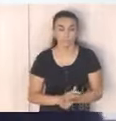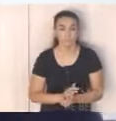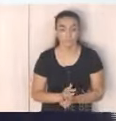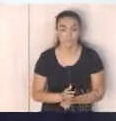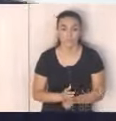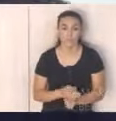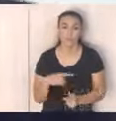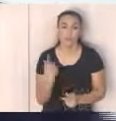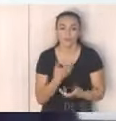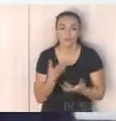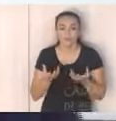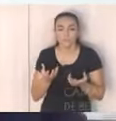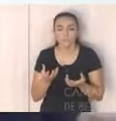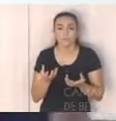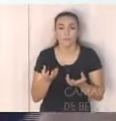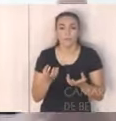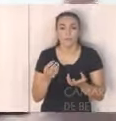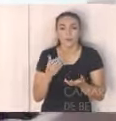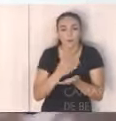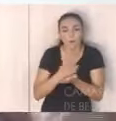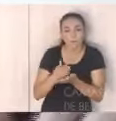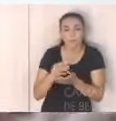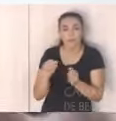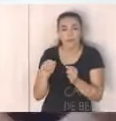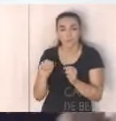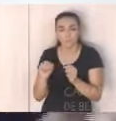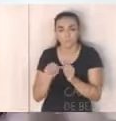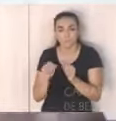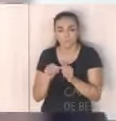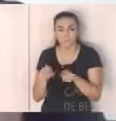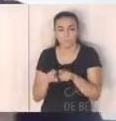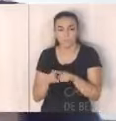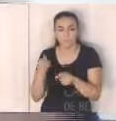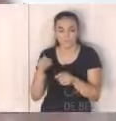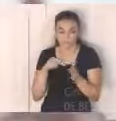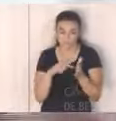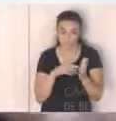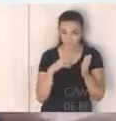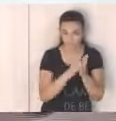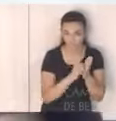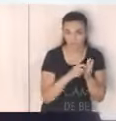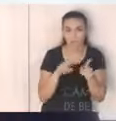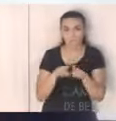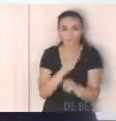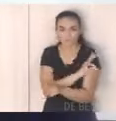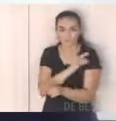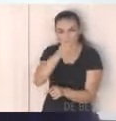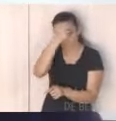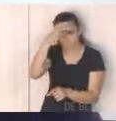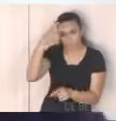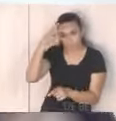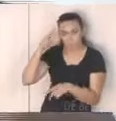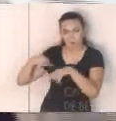a nossa intenção é começar a exercer através inclusive desse cadastro e da fiscalização da prefeitura